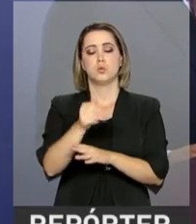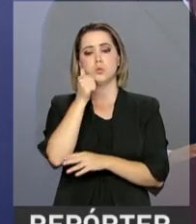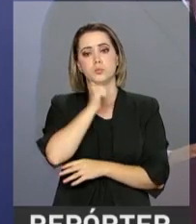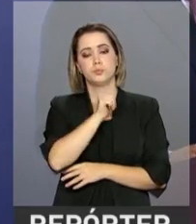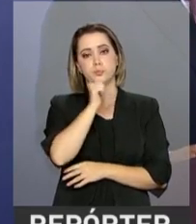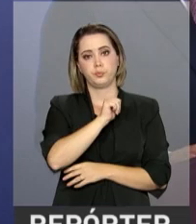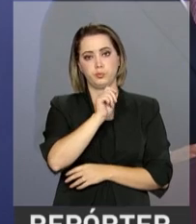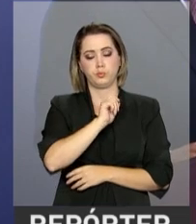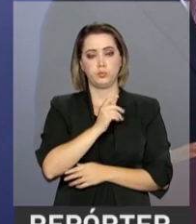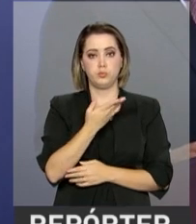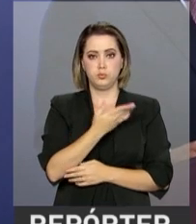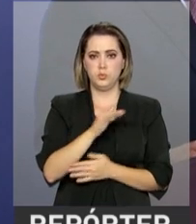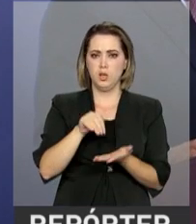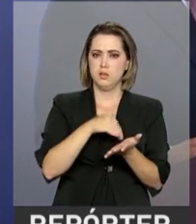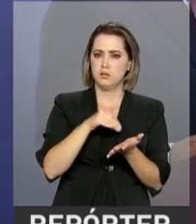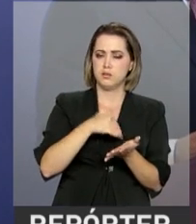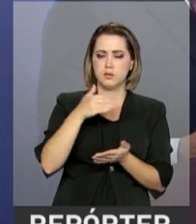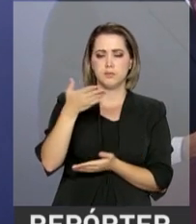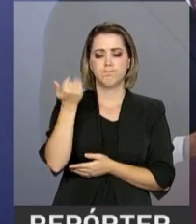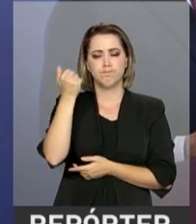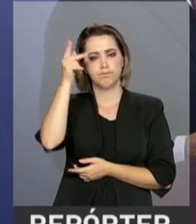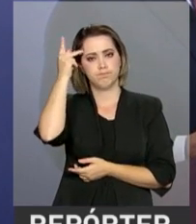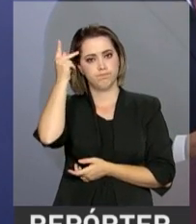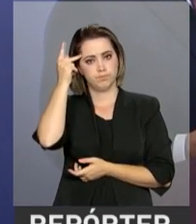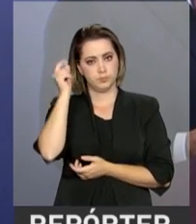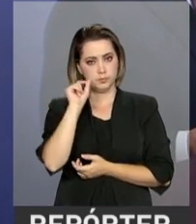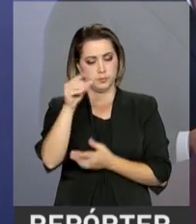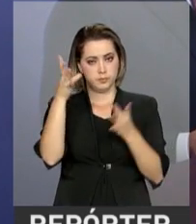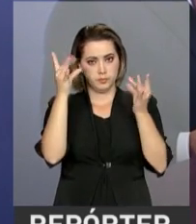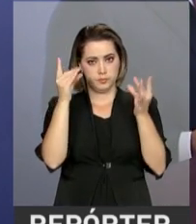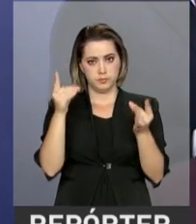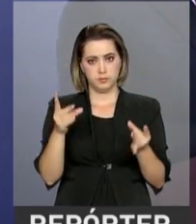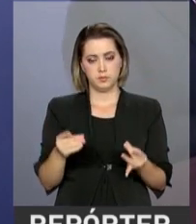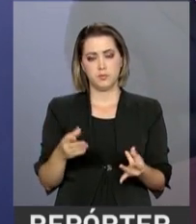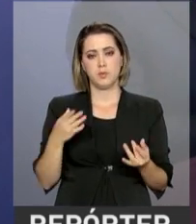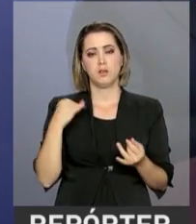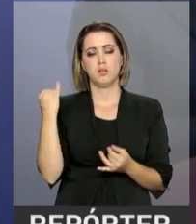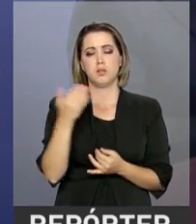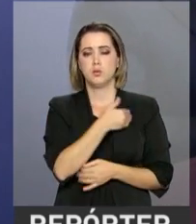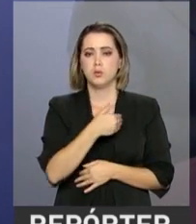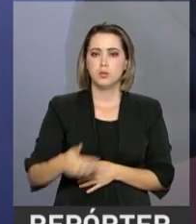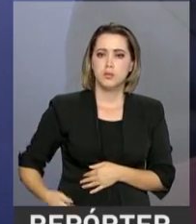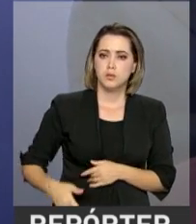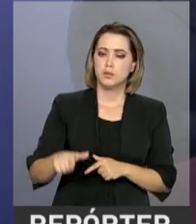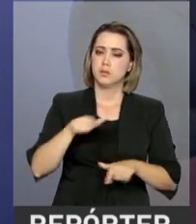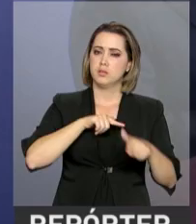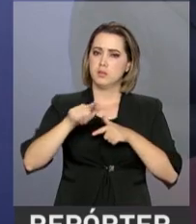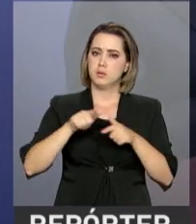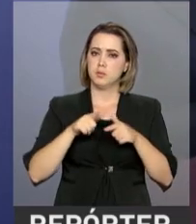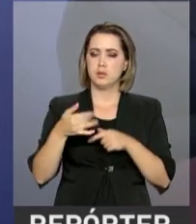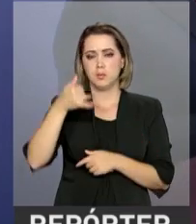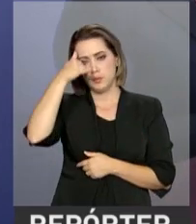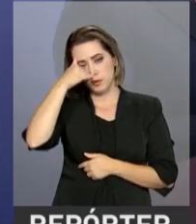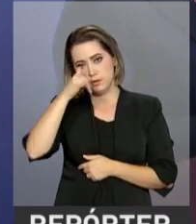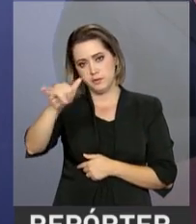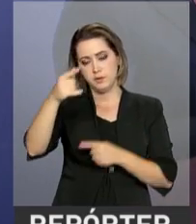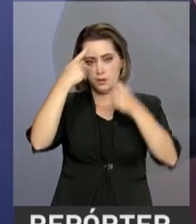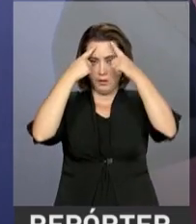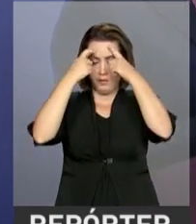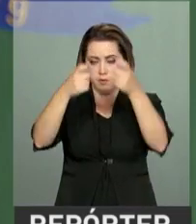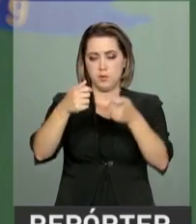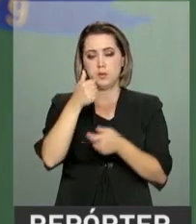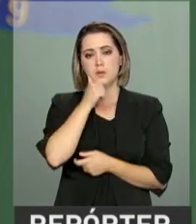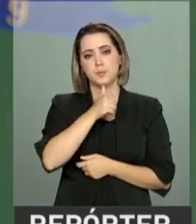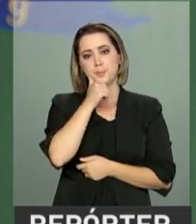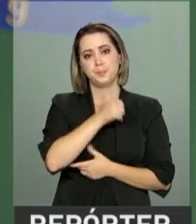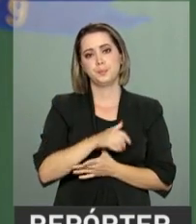secretário de Segurança Pública do Estado de São Paulo, e destacou as medidas que o governo vem tomando para combater a violência contra a